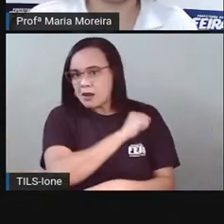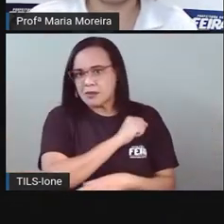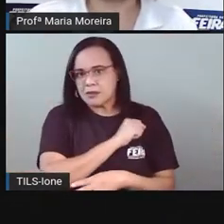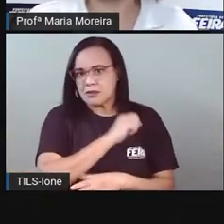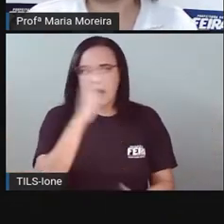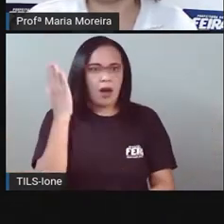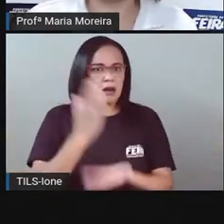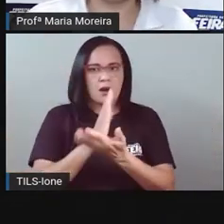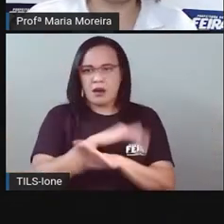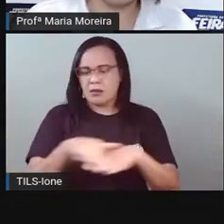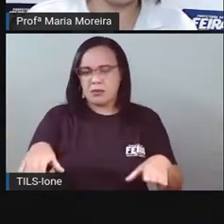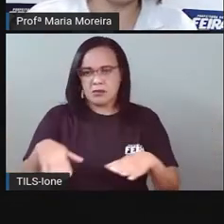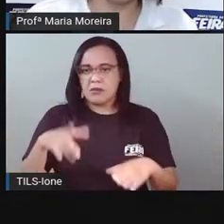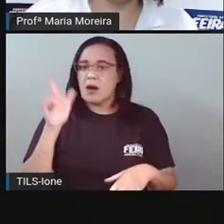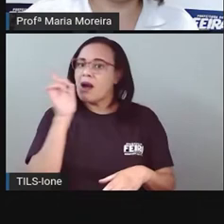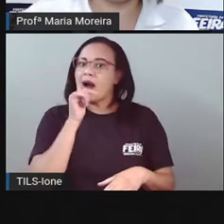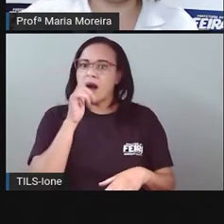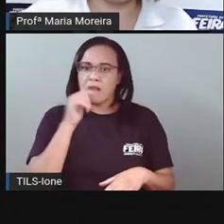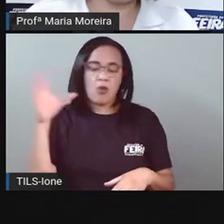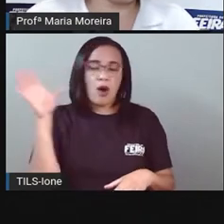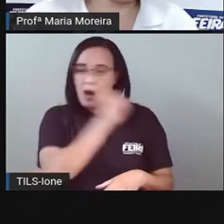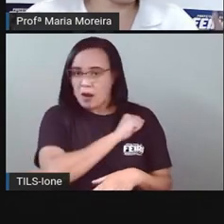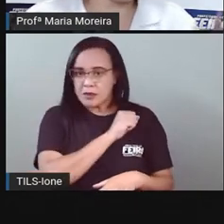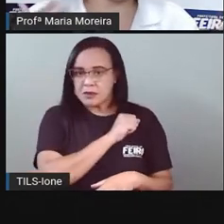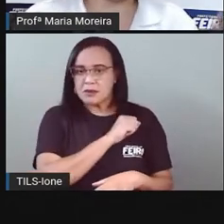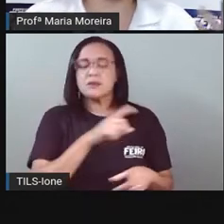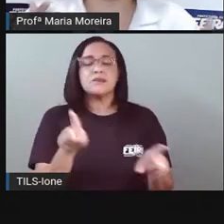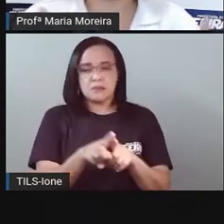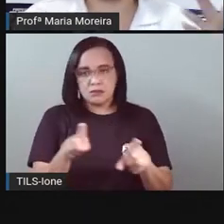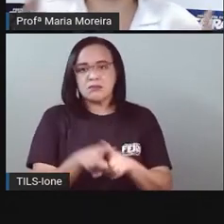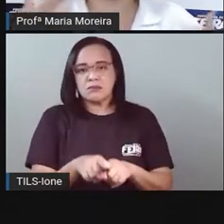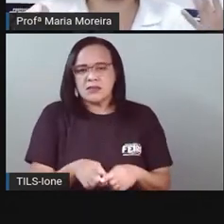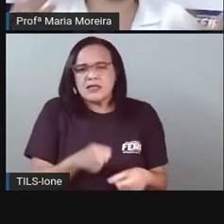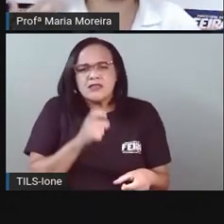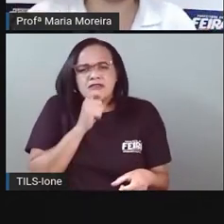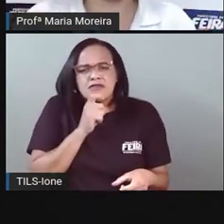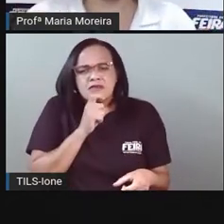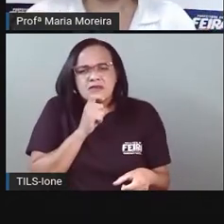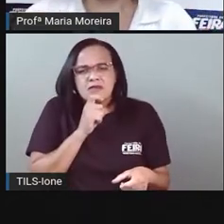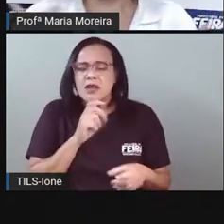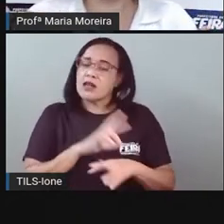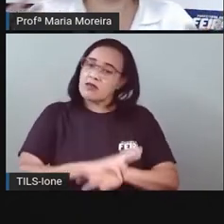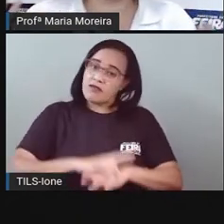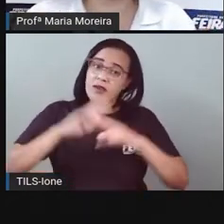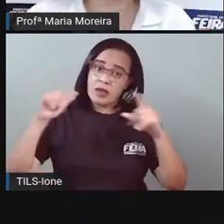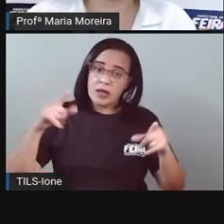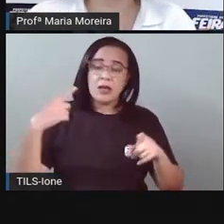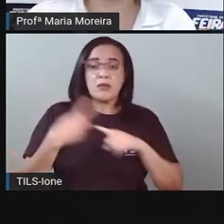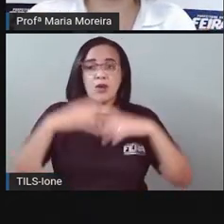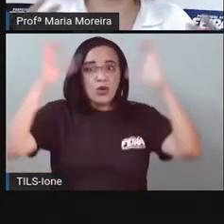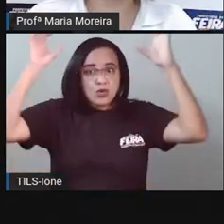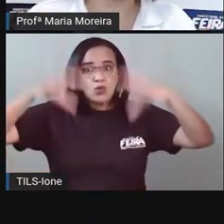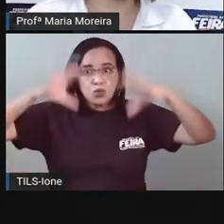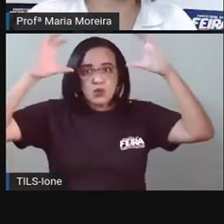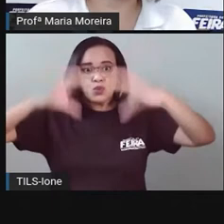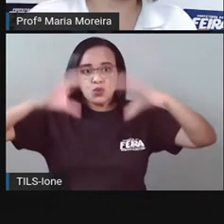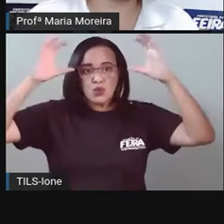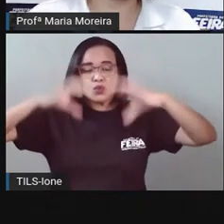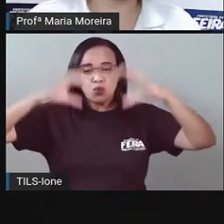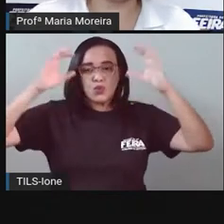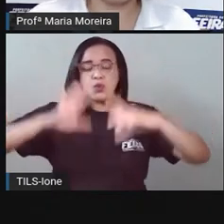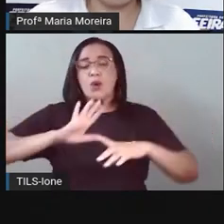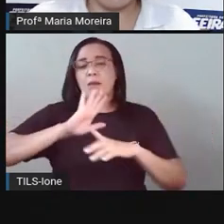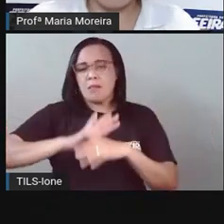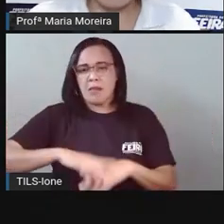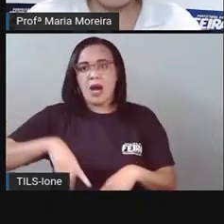Muita água Diferente do inverno Que a chuva vem, né? São vários dias chovendo Mas que a chuva lá não é tão forte